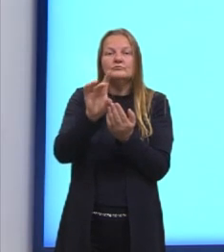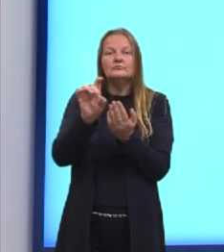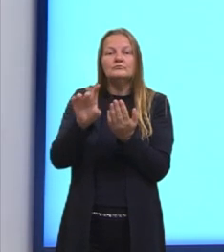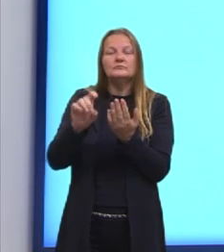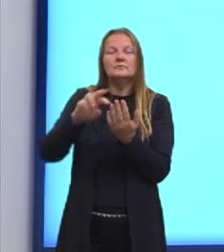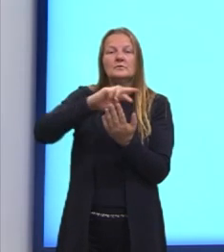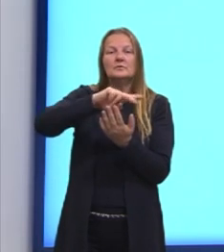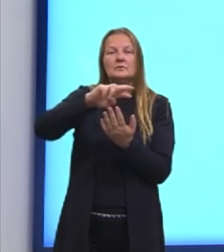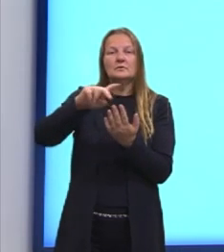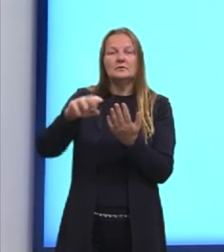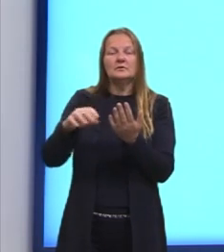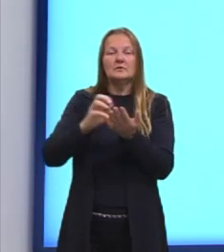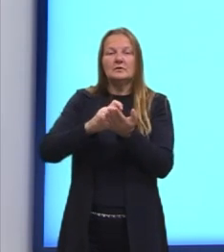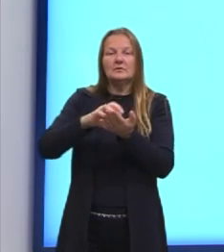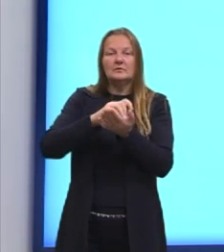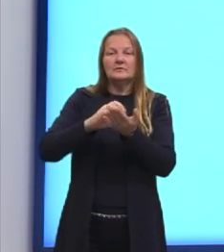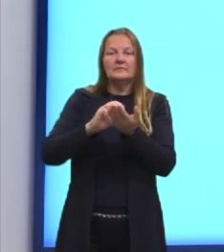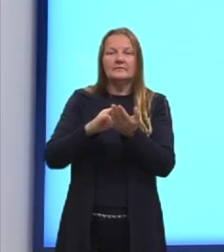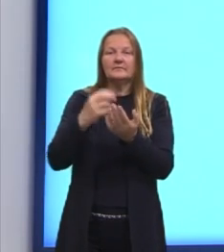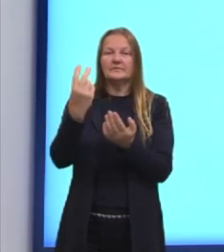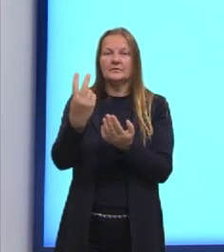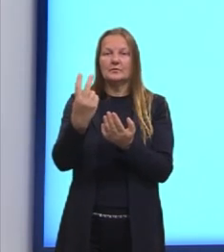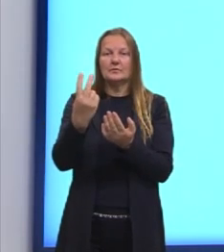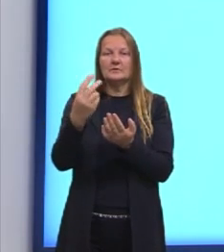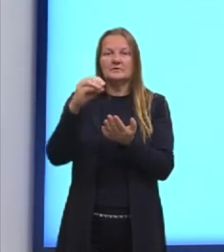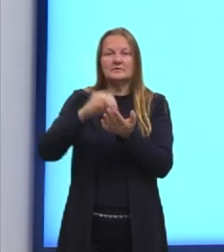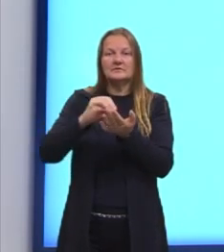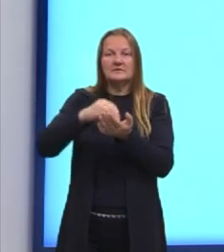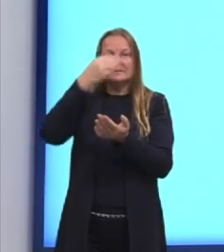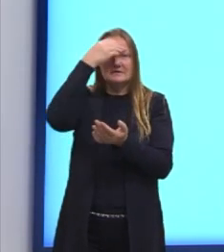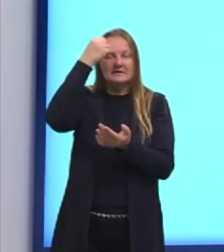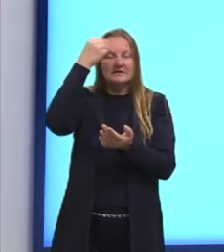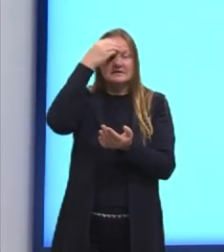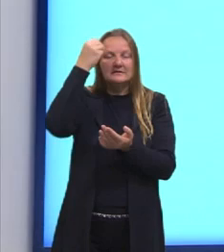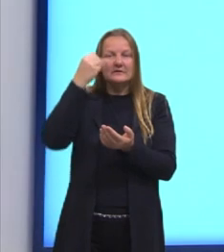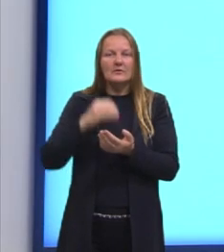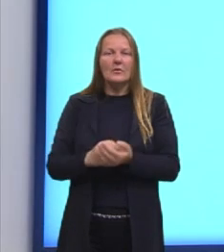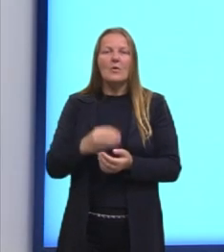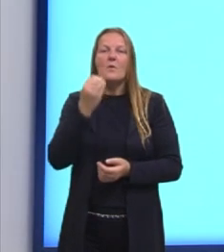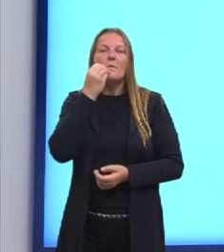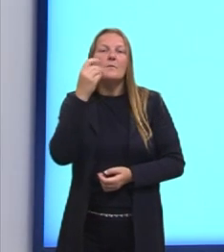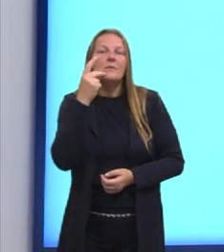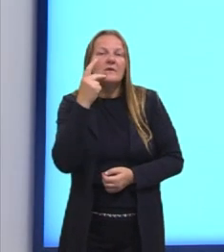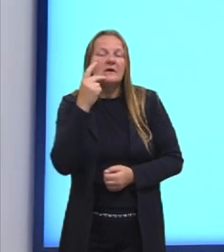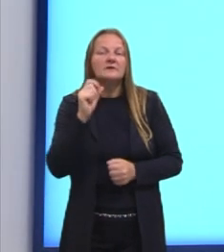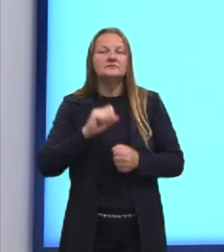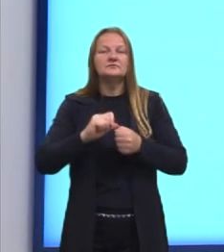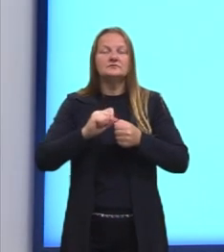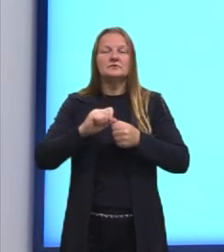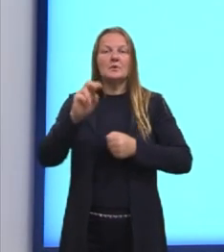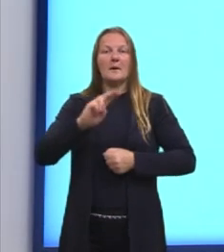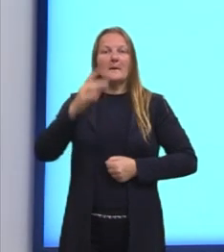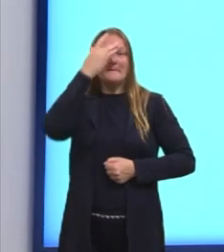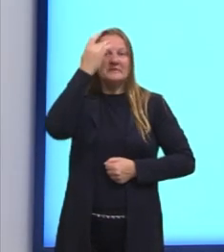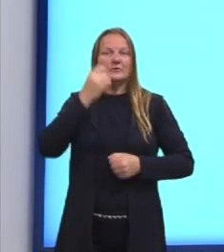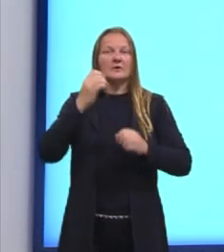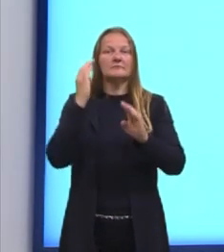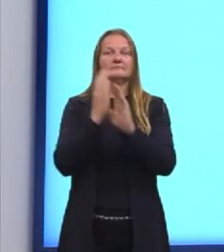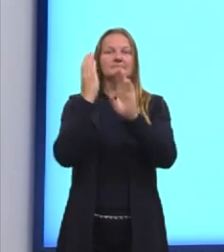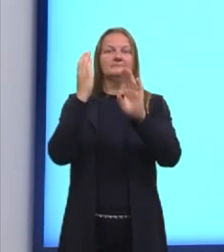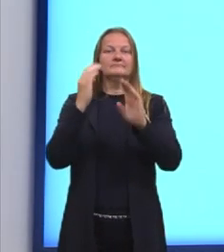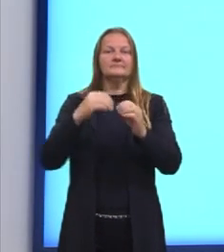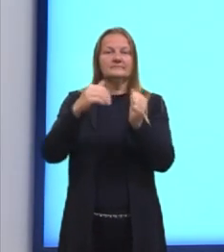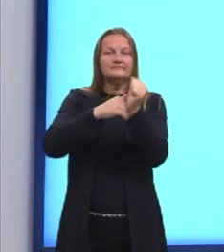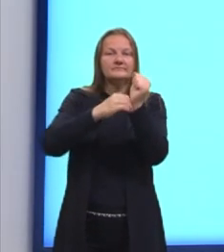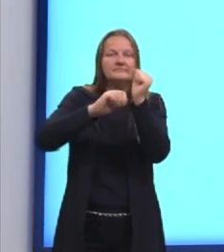Digitando ao acaso os dois dígitos esquecidos, a probabilidade de que o usuário acerte a senha na